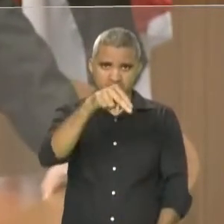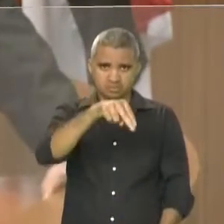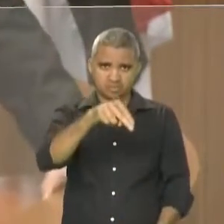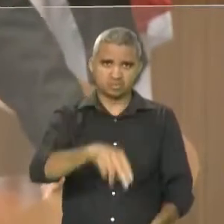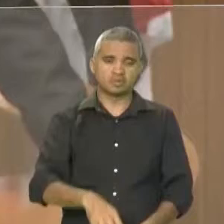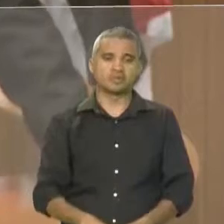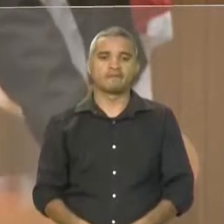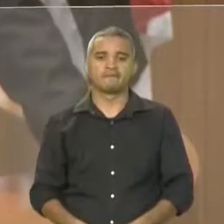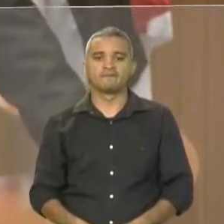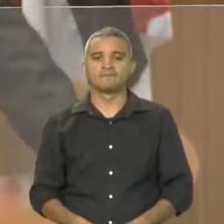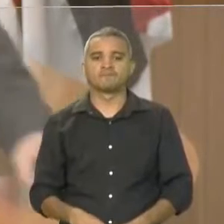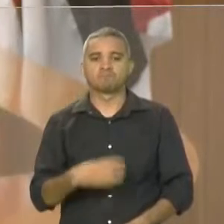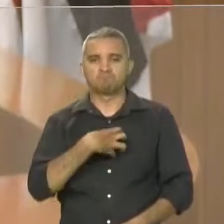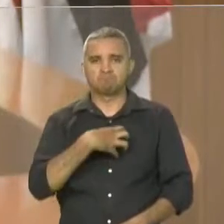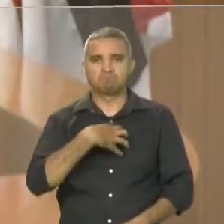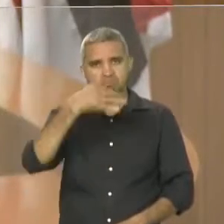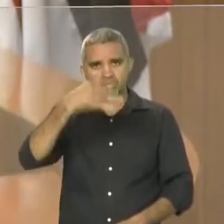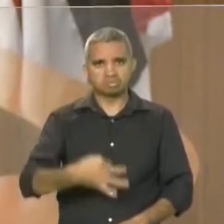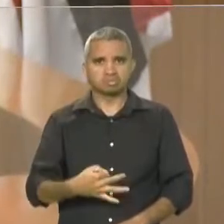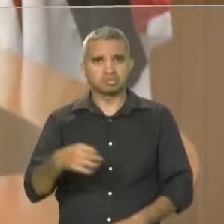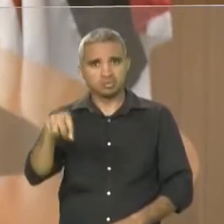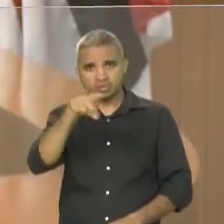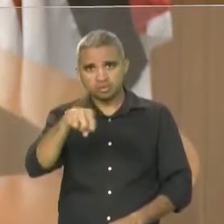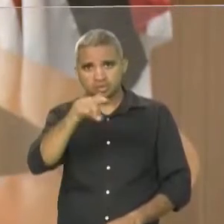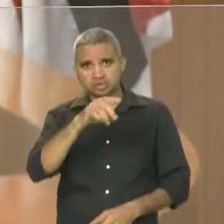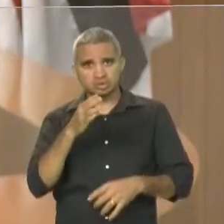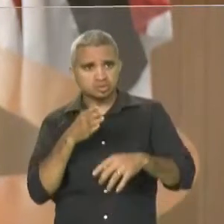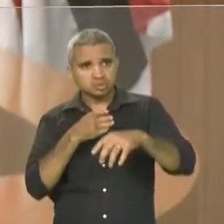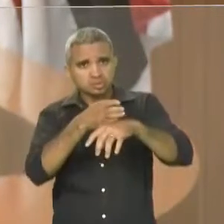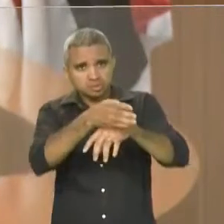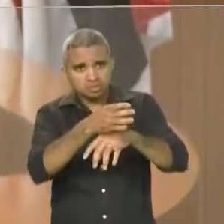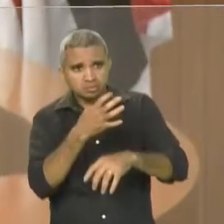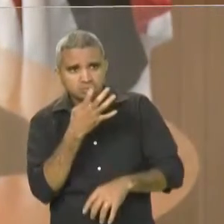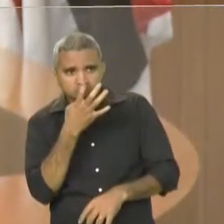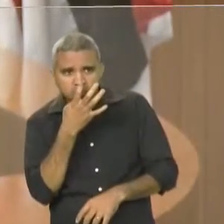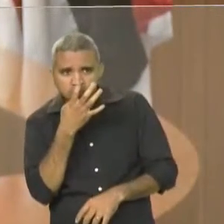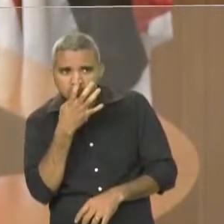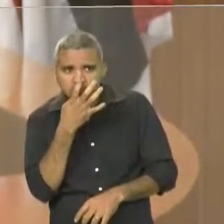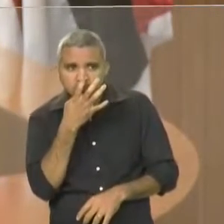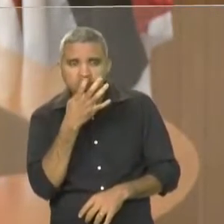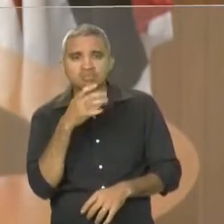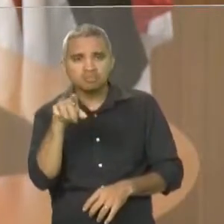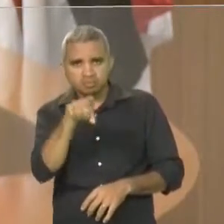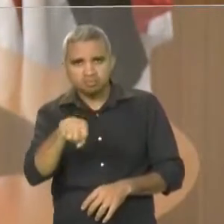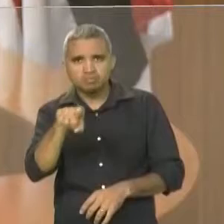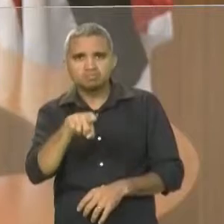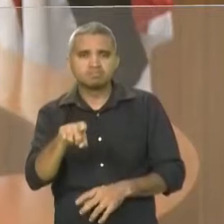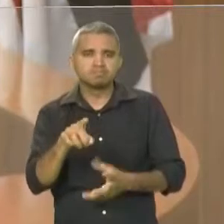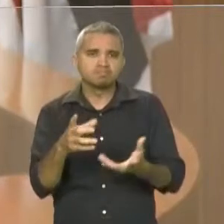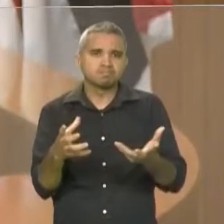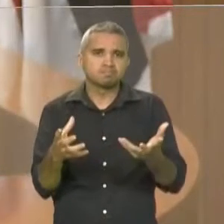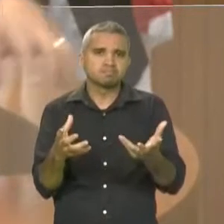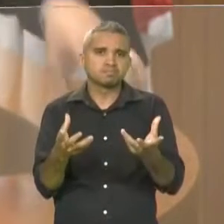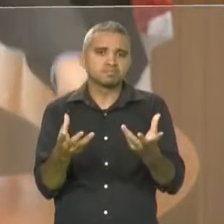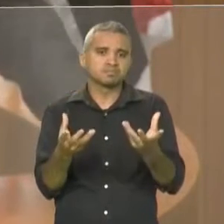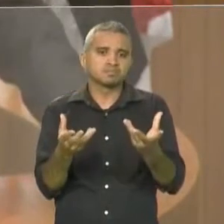certeza todos que forem prestigiar esta feira estarão fazendo esse